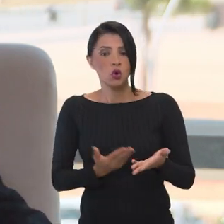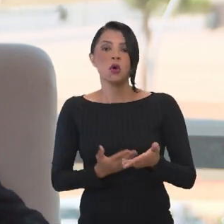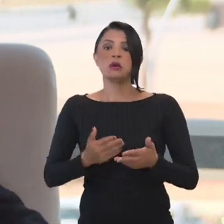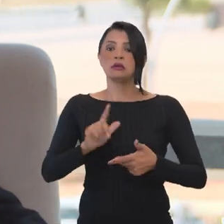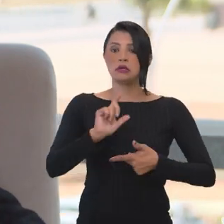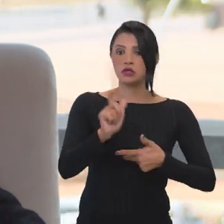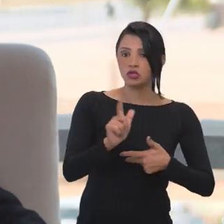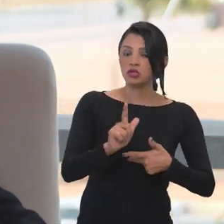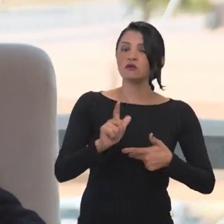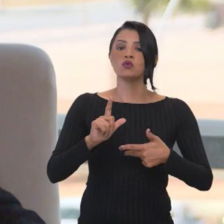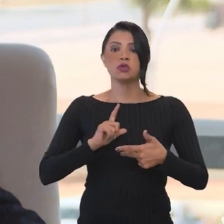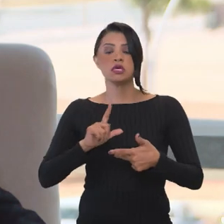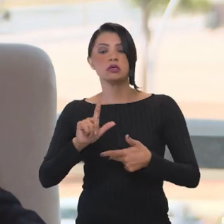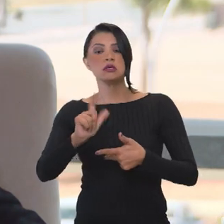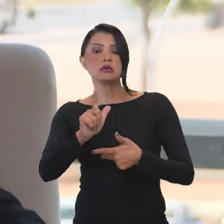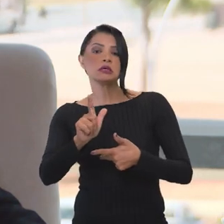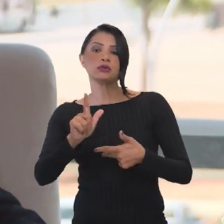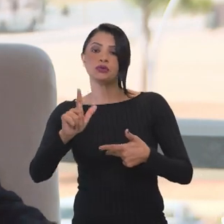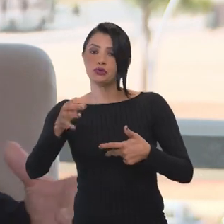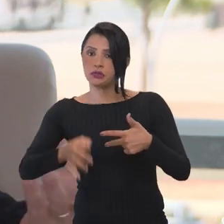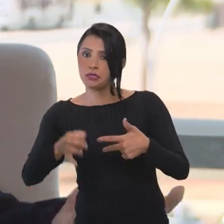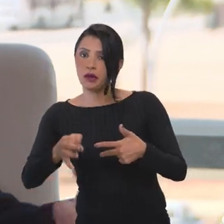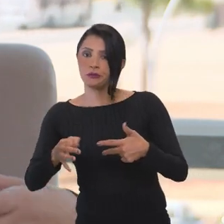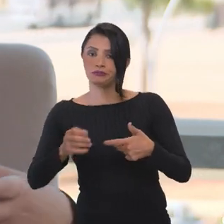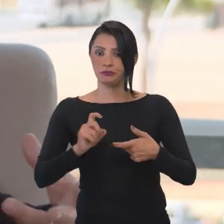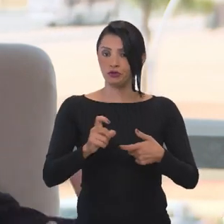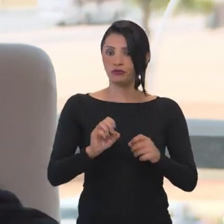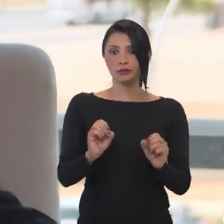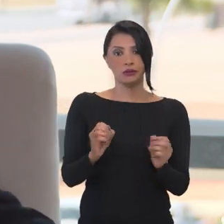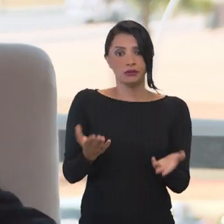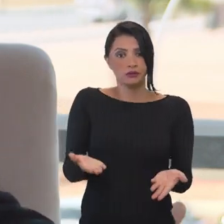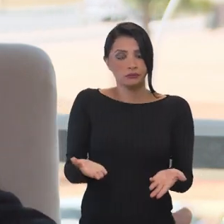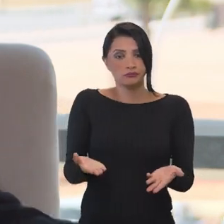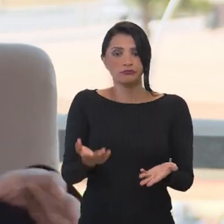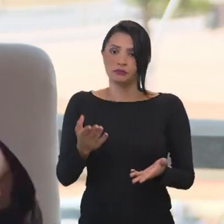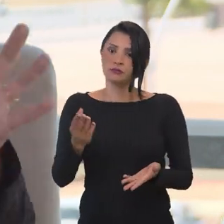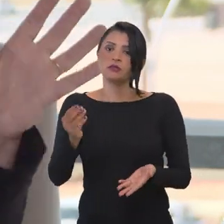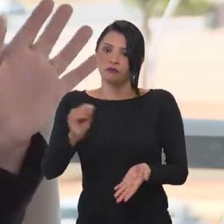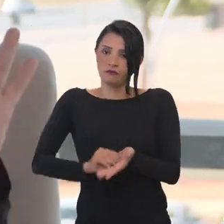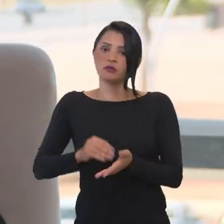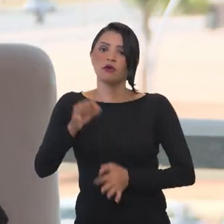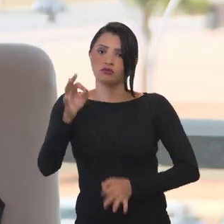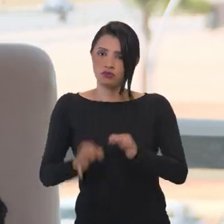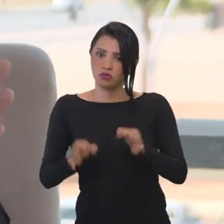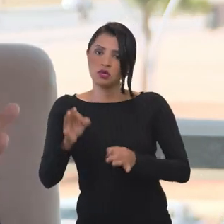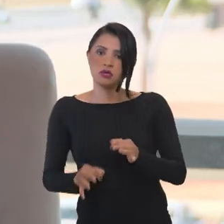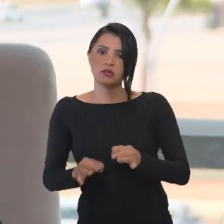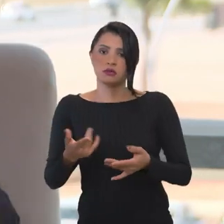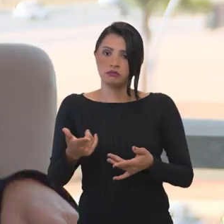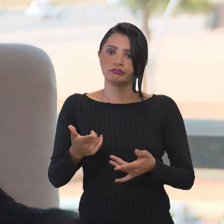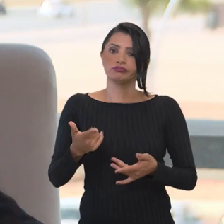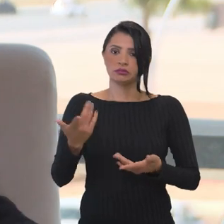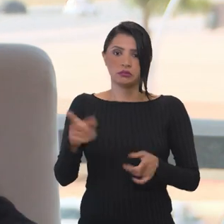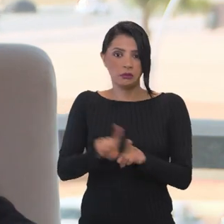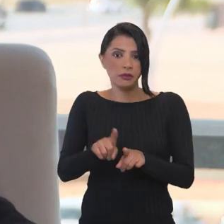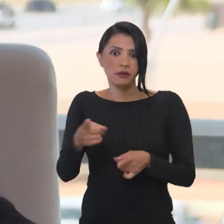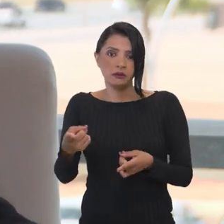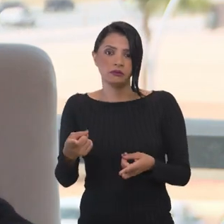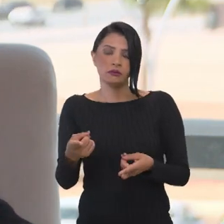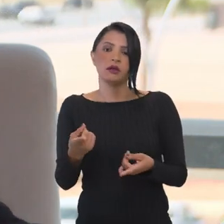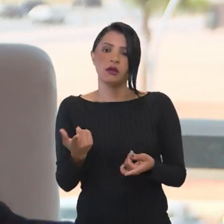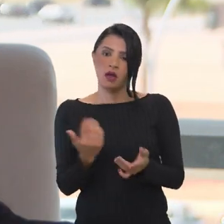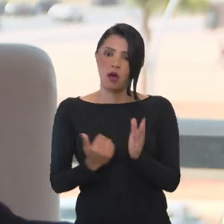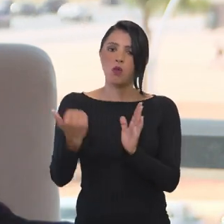E não aprovou para os do Executivo. Então, era uma questão até de justiça, de equidade mínima entre os servidores.